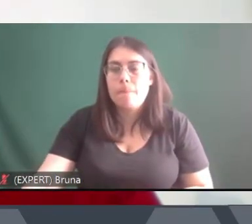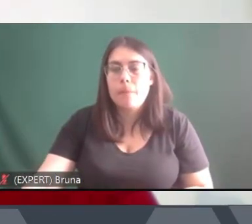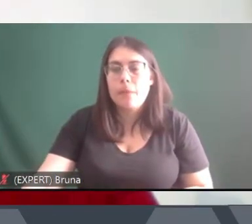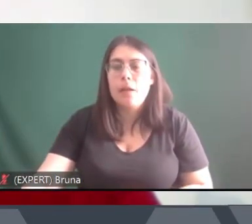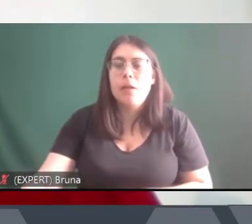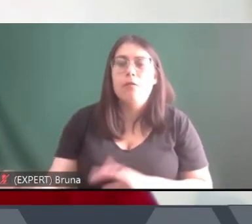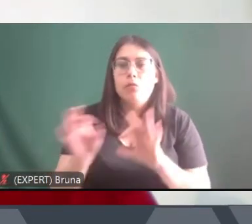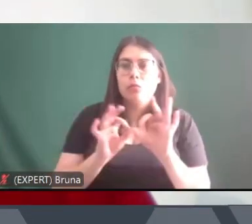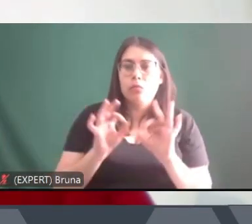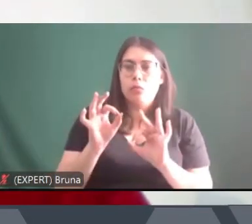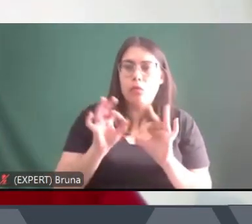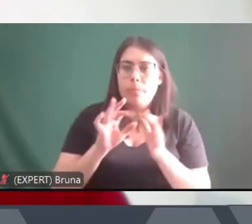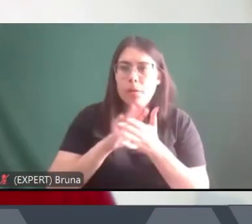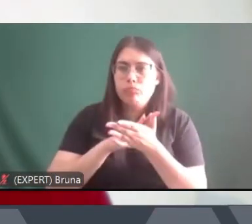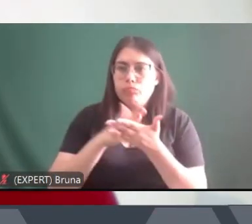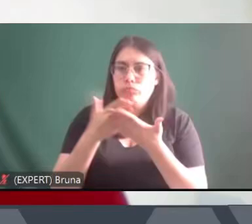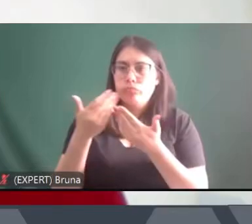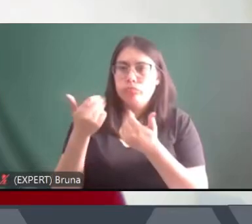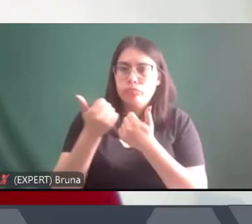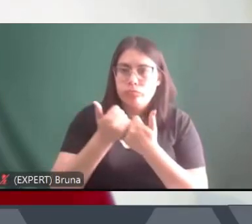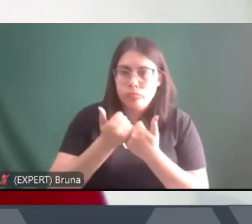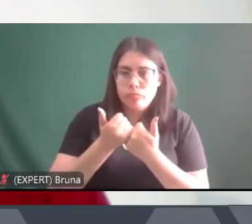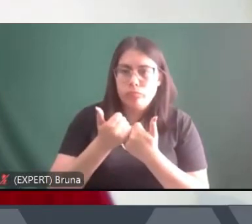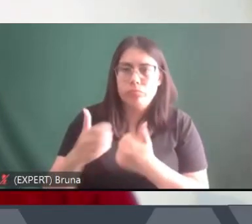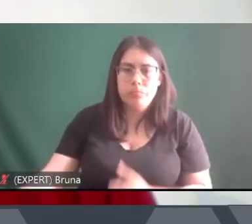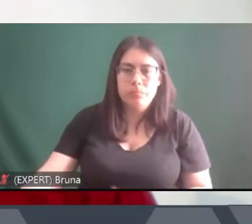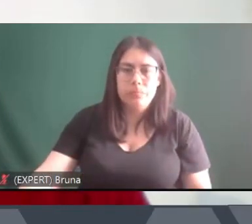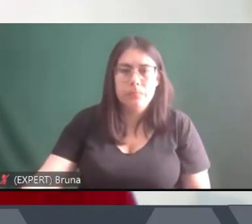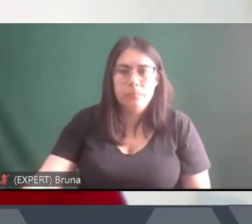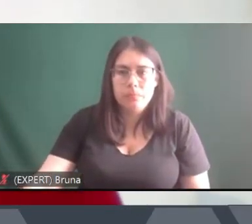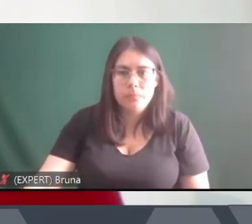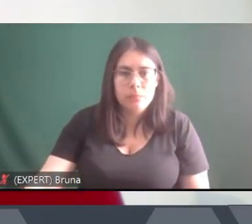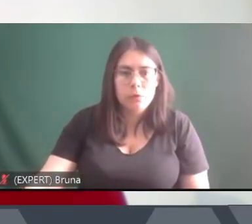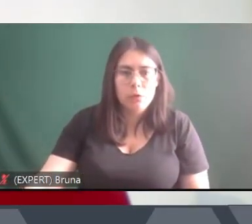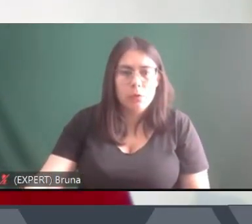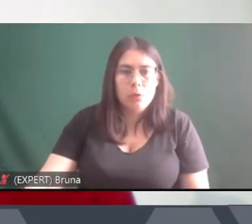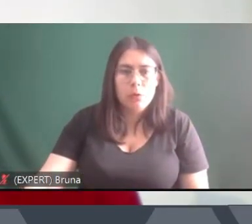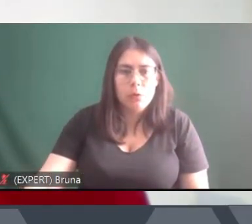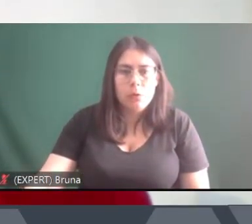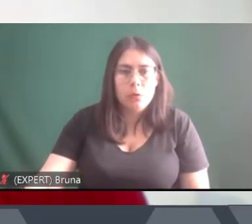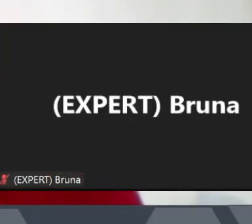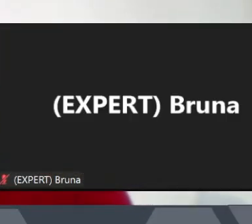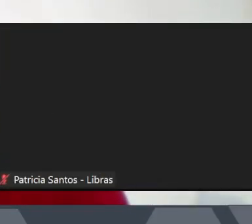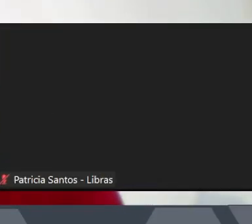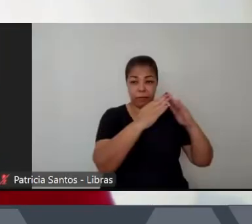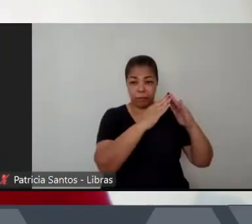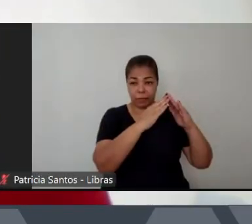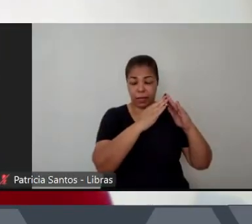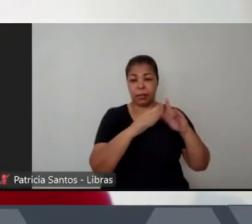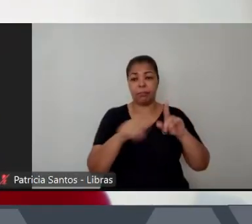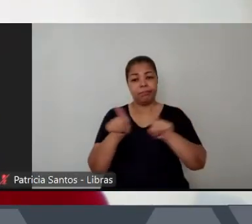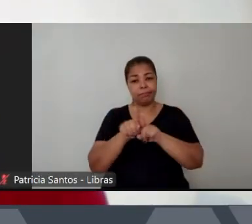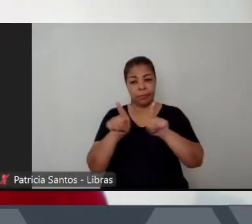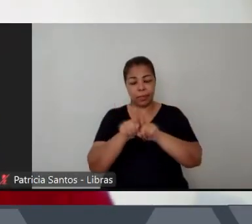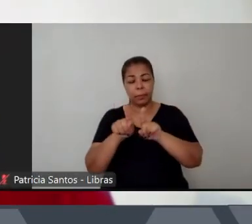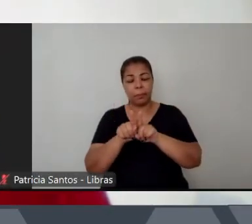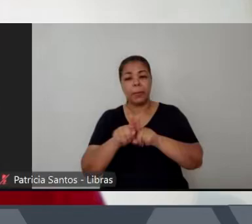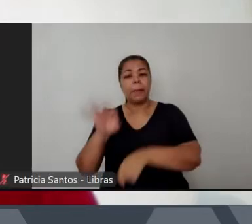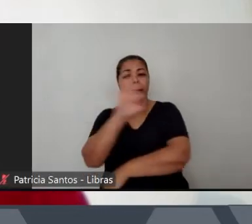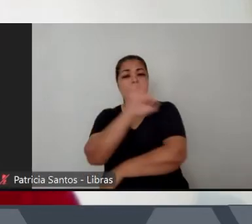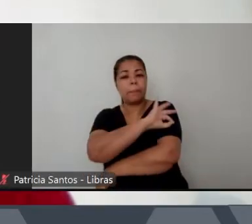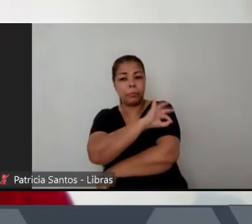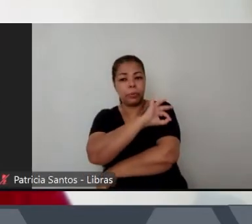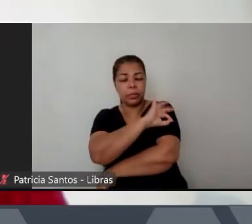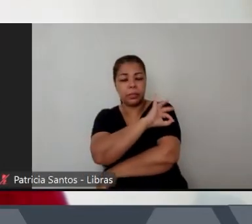desordenada nas periferias, nos morros e nas favelas, as instituições da ordem, as polícias, vão tendo que